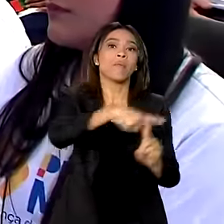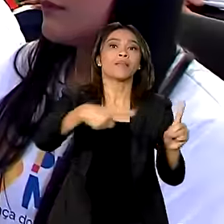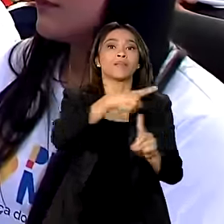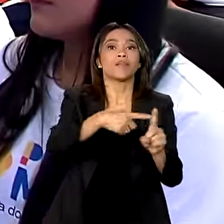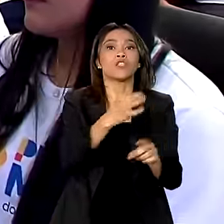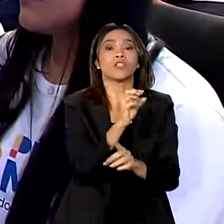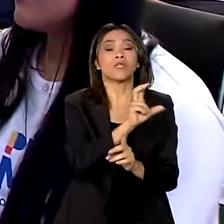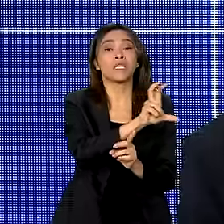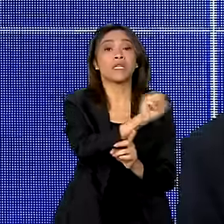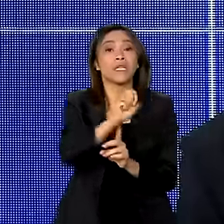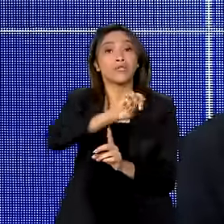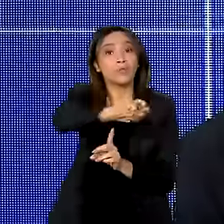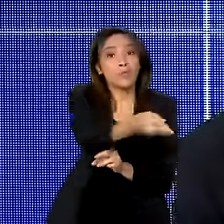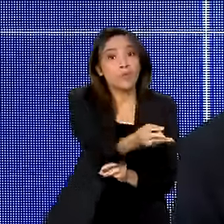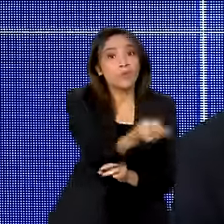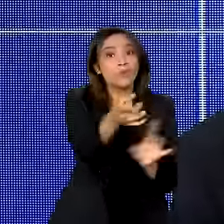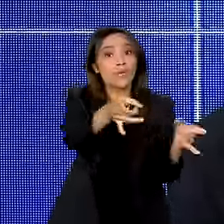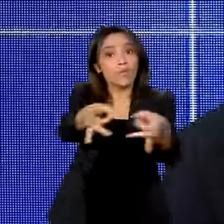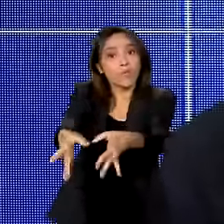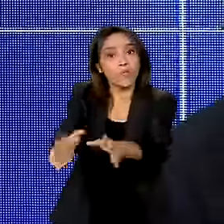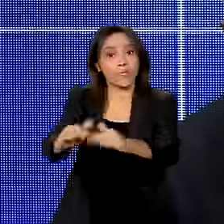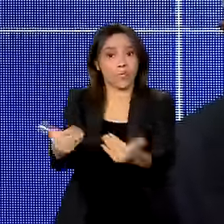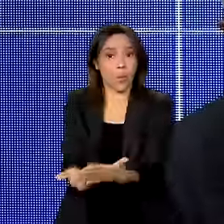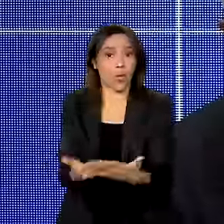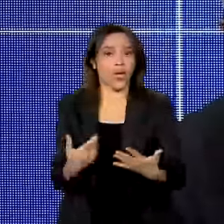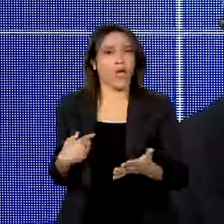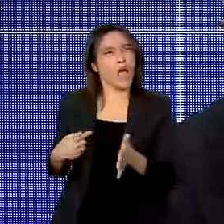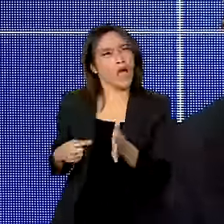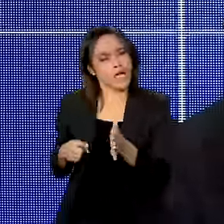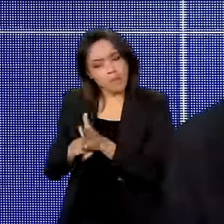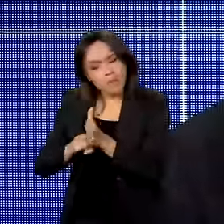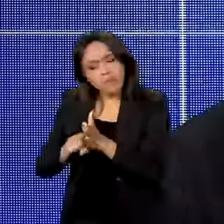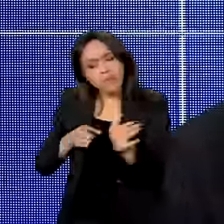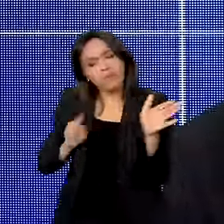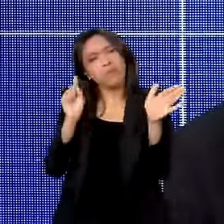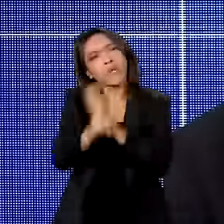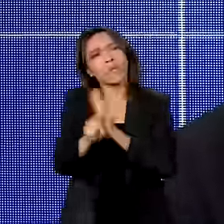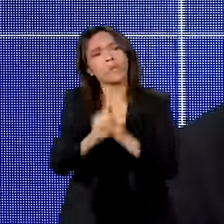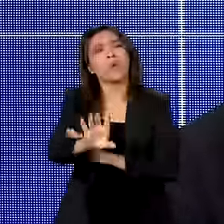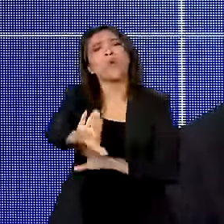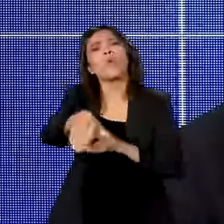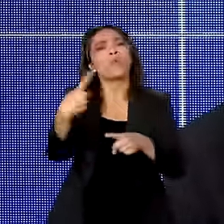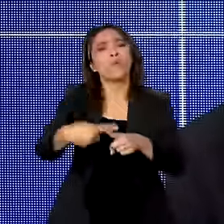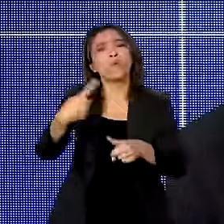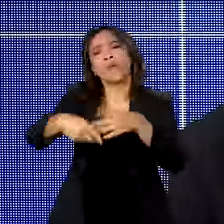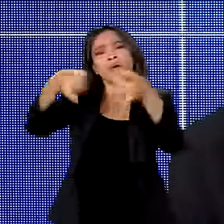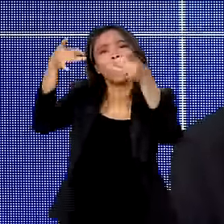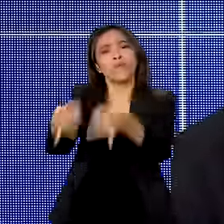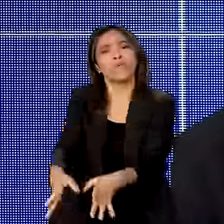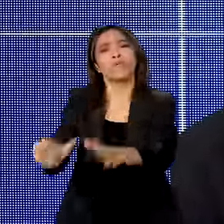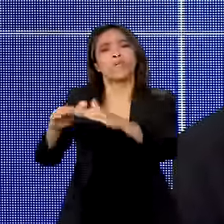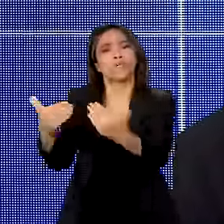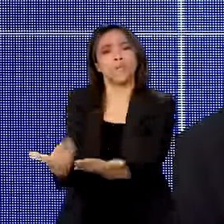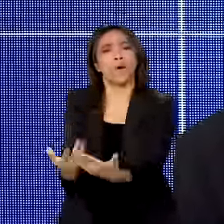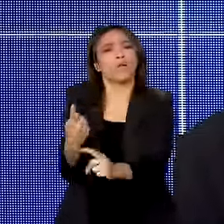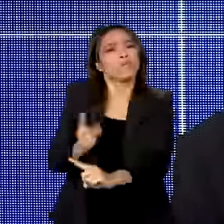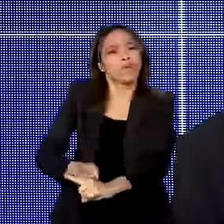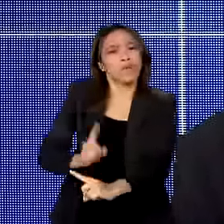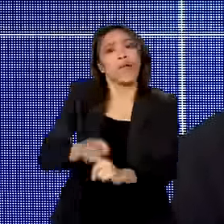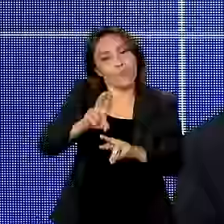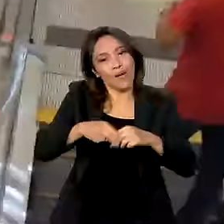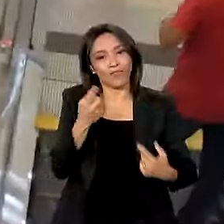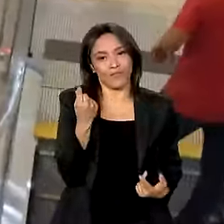que deixam a escola. E o PNAD também mostrou quais os motivos. E o maior motivo é questões